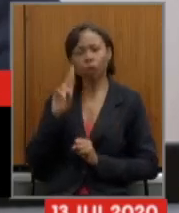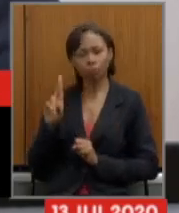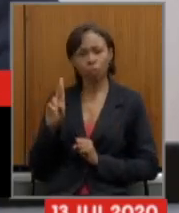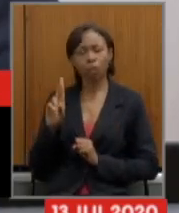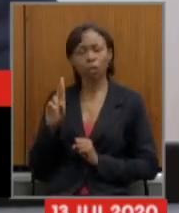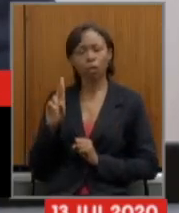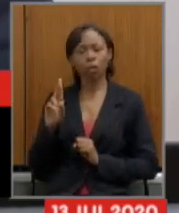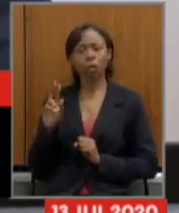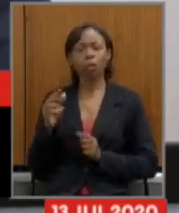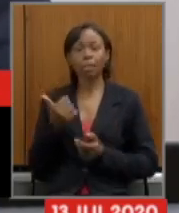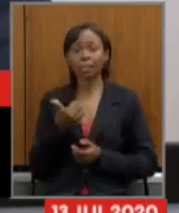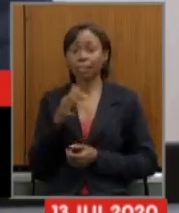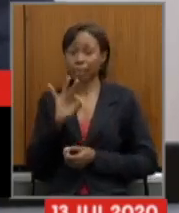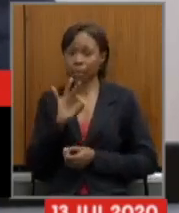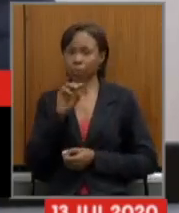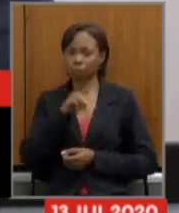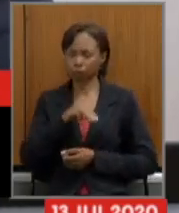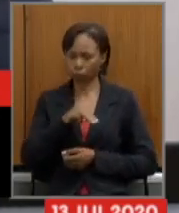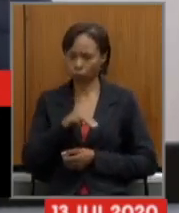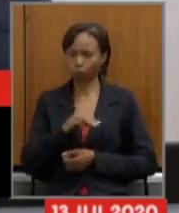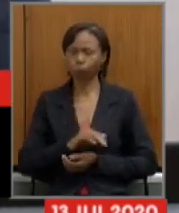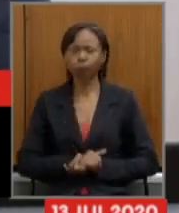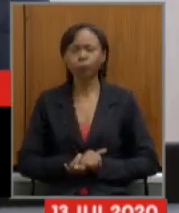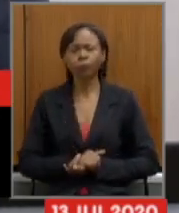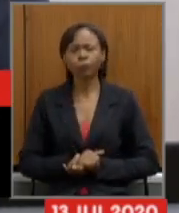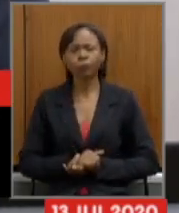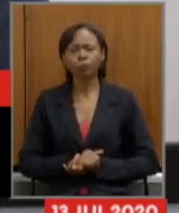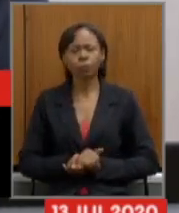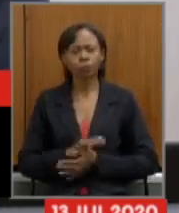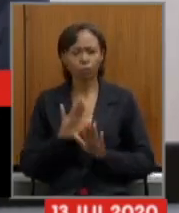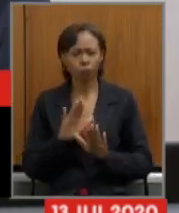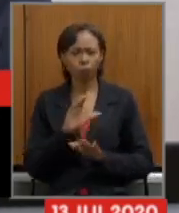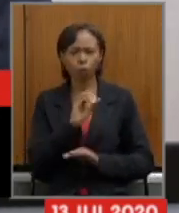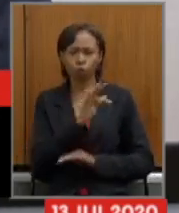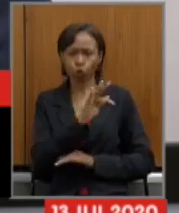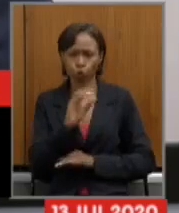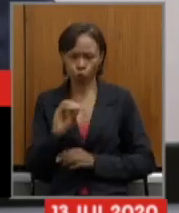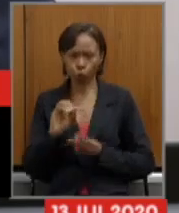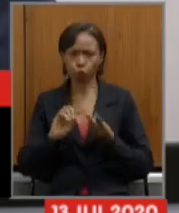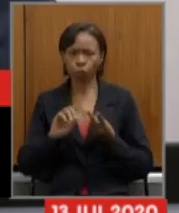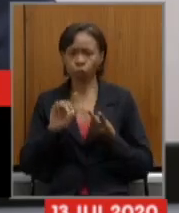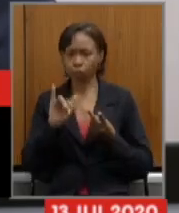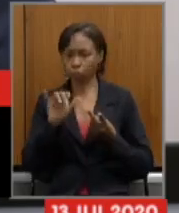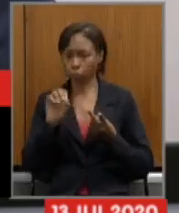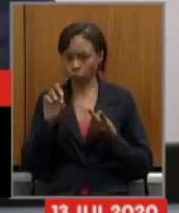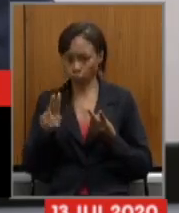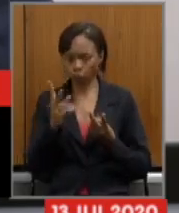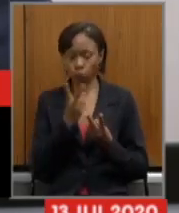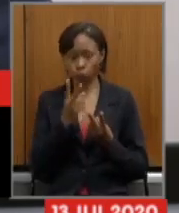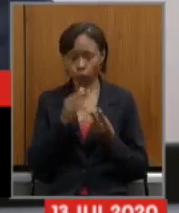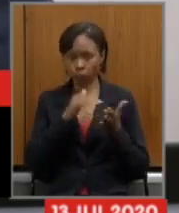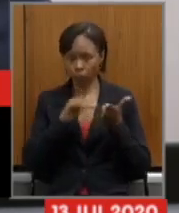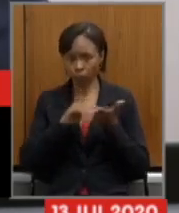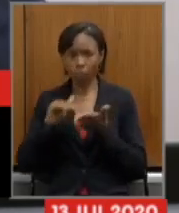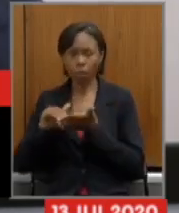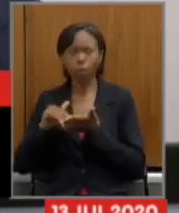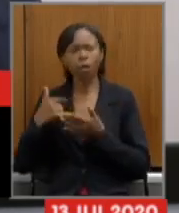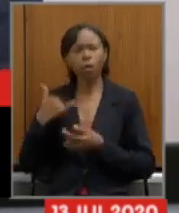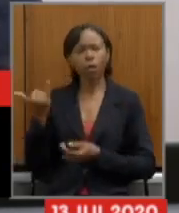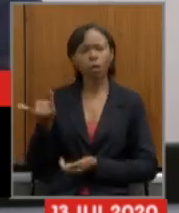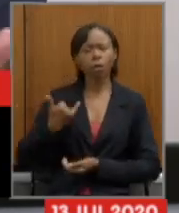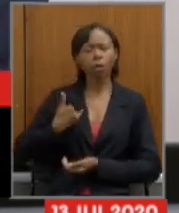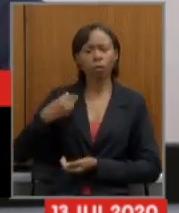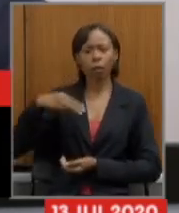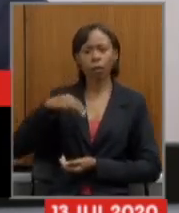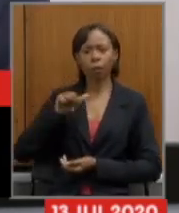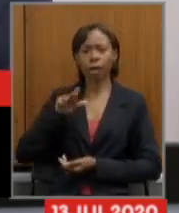questionamentos pelo prazo de 10 minutos só queria aqui secretário Otto secretário Igor recebeu uma mensagem da deputada Marília que na